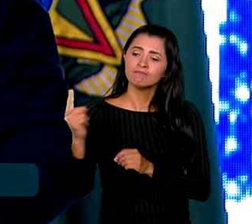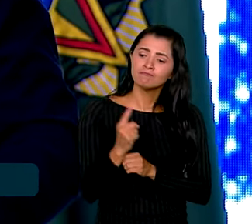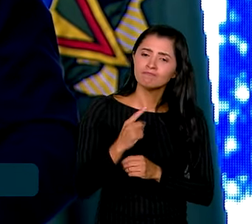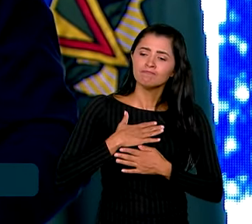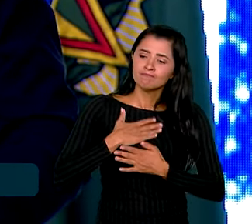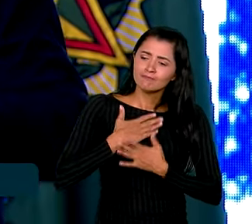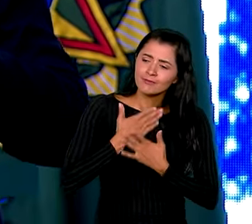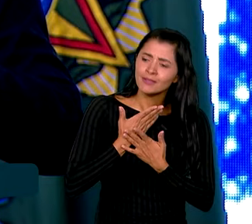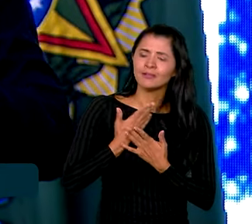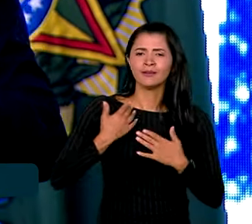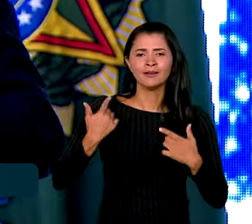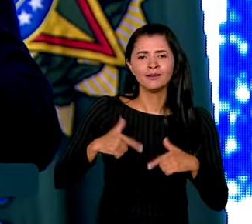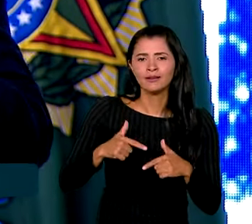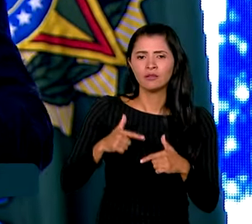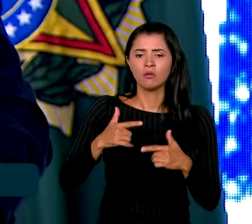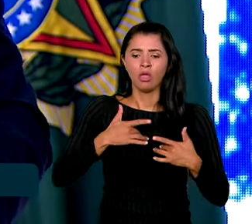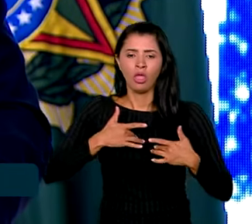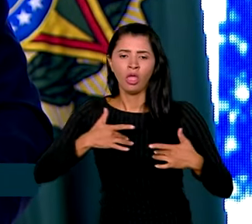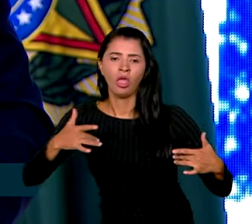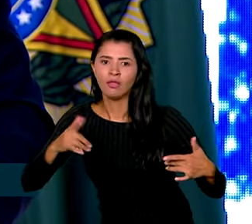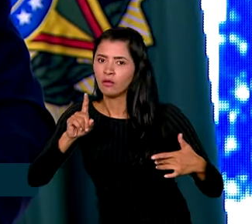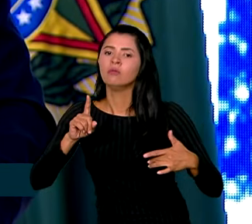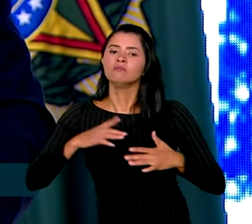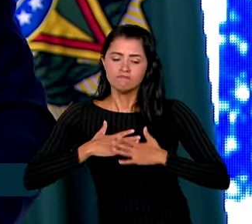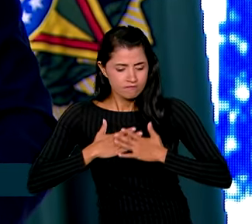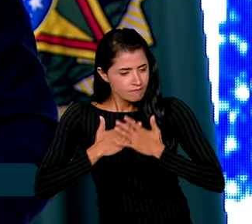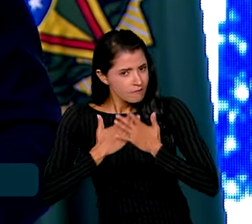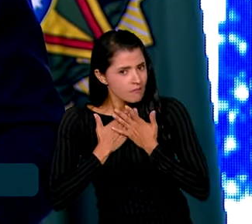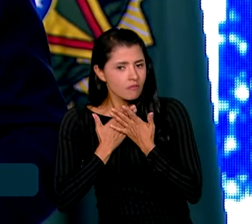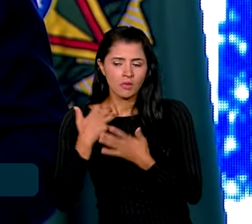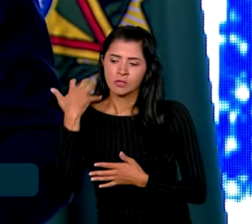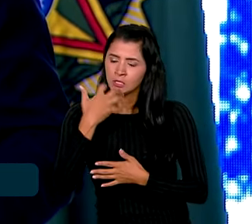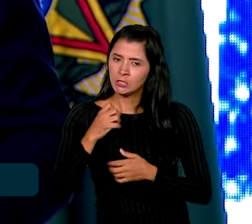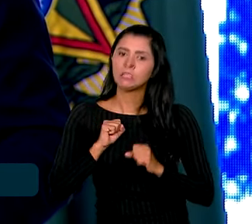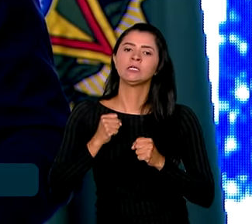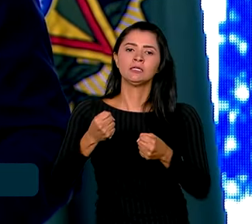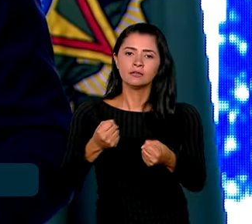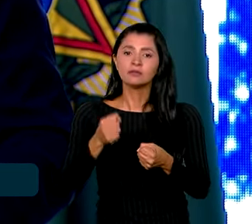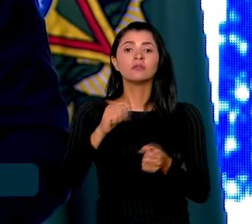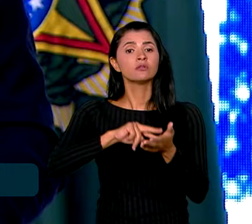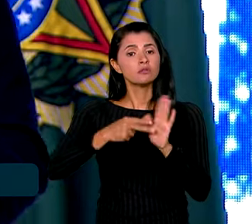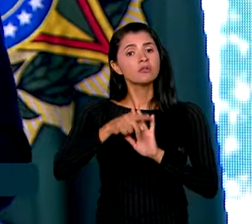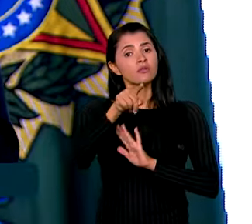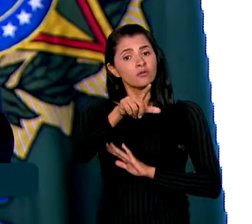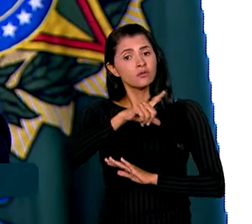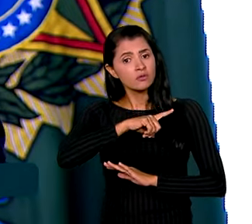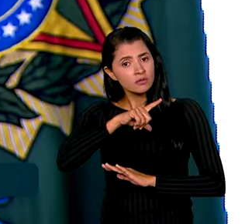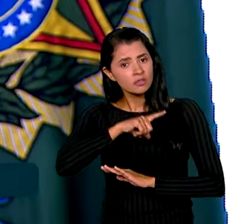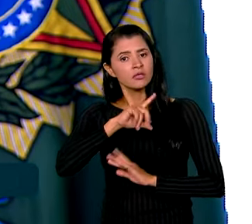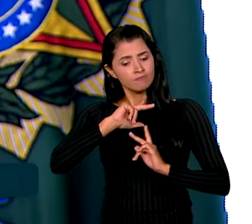paixão. não com paixão, paixão, significa você ser